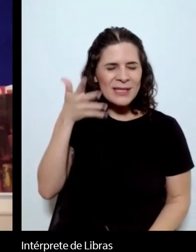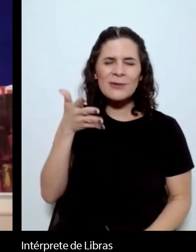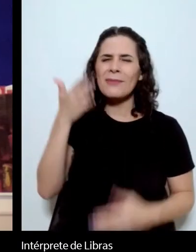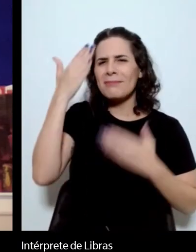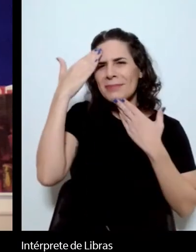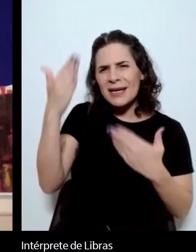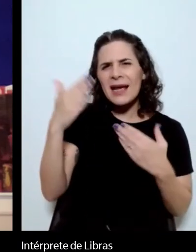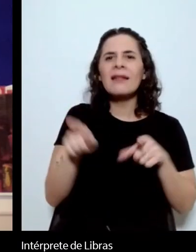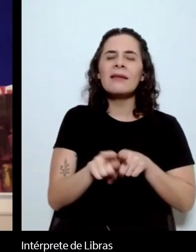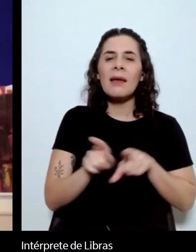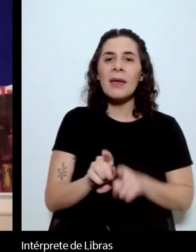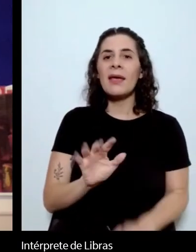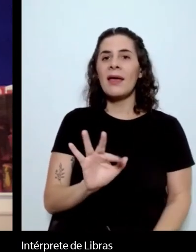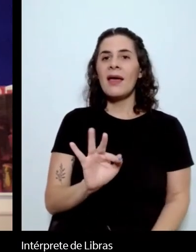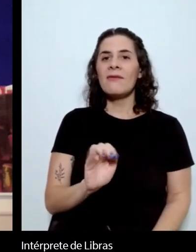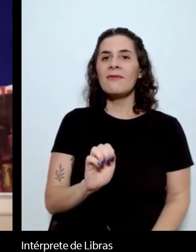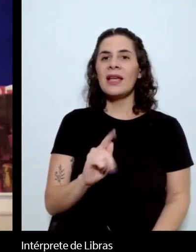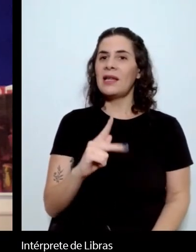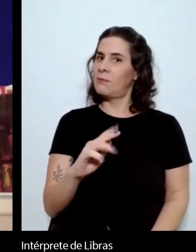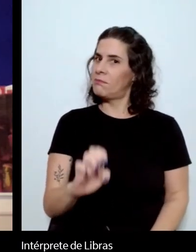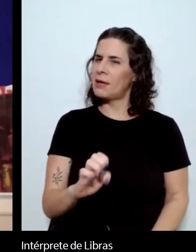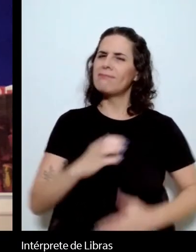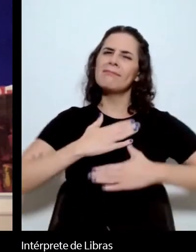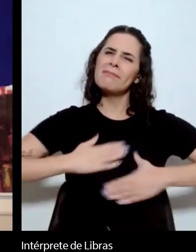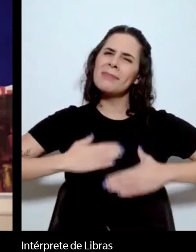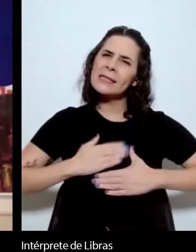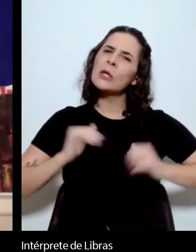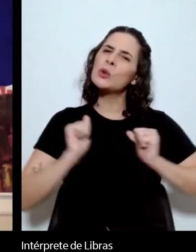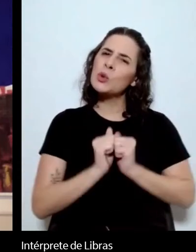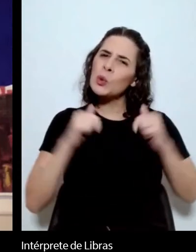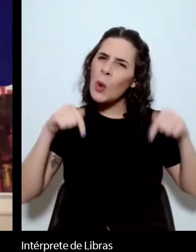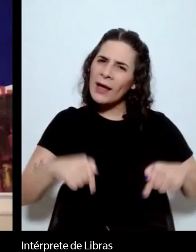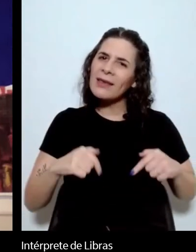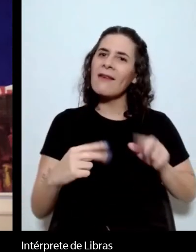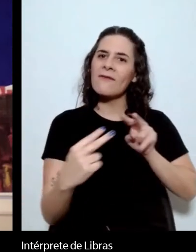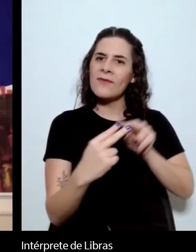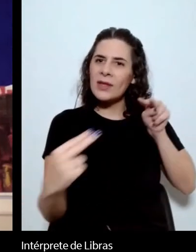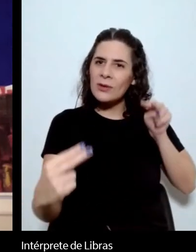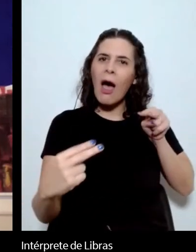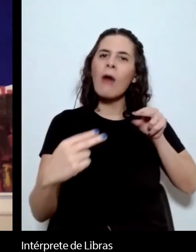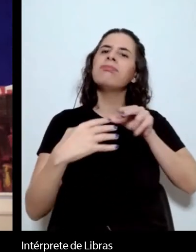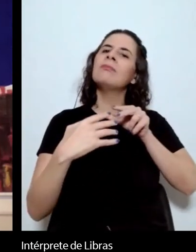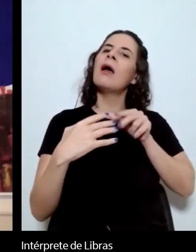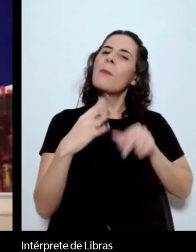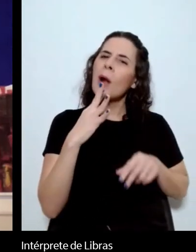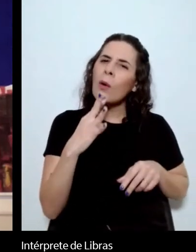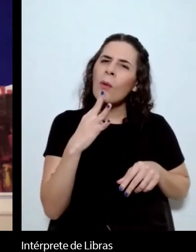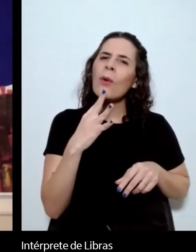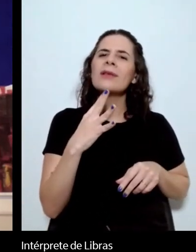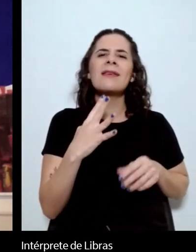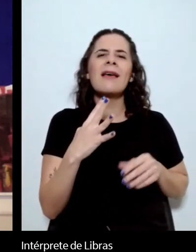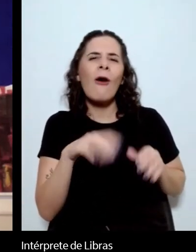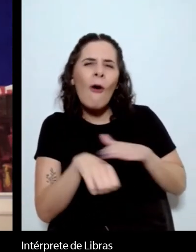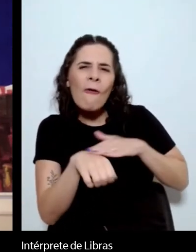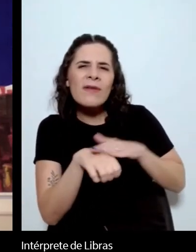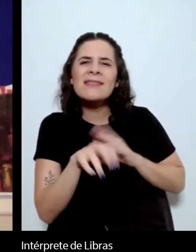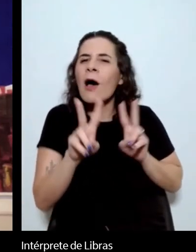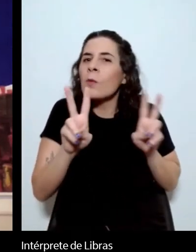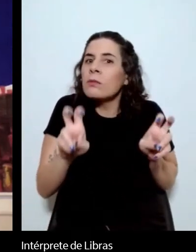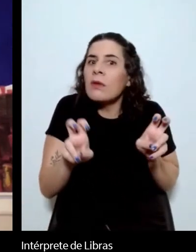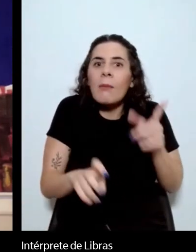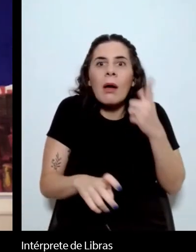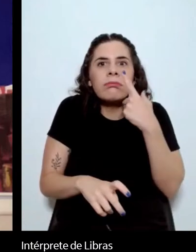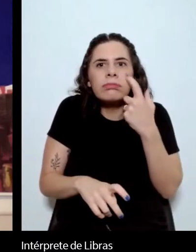Felipe Lindoso. É um prazer poder estar aqui virtualmente para conversar com vocês sobre esse tema tão interessante